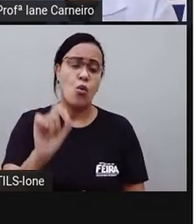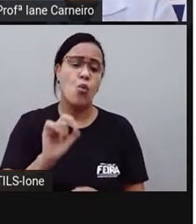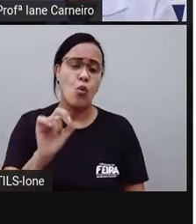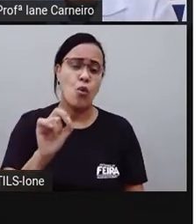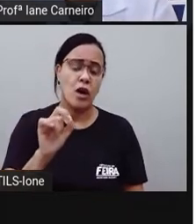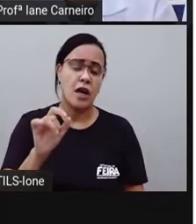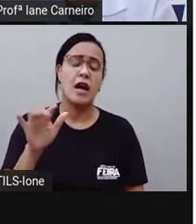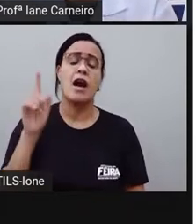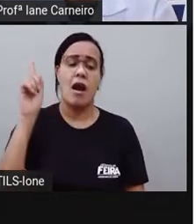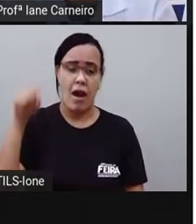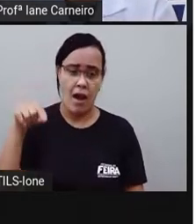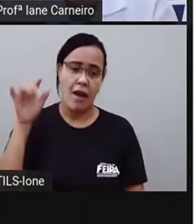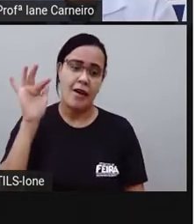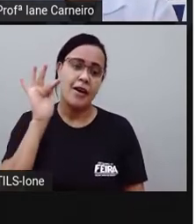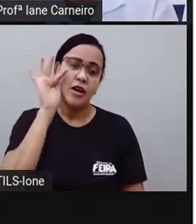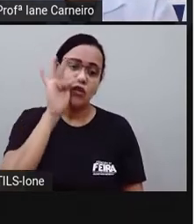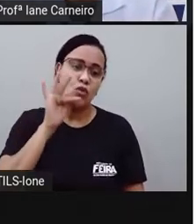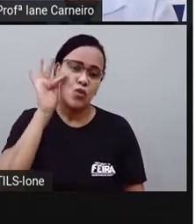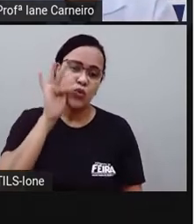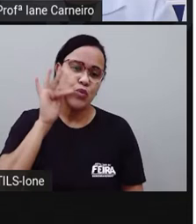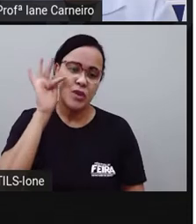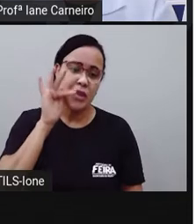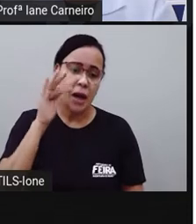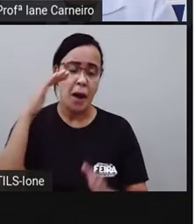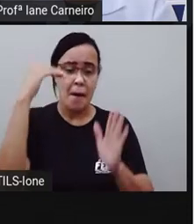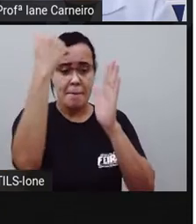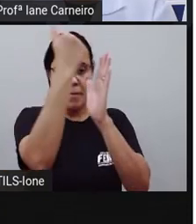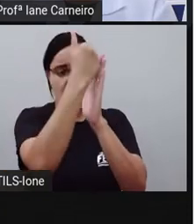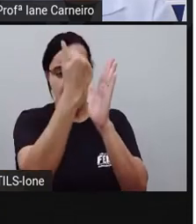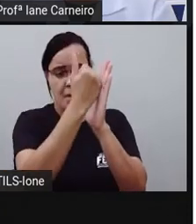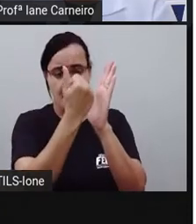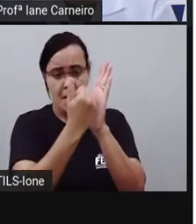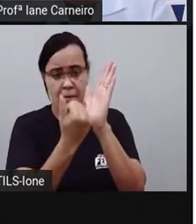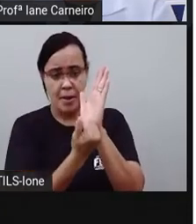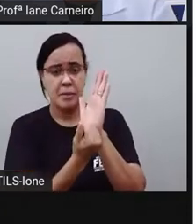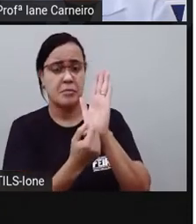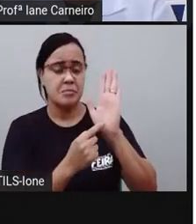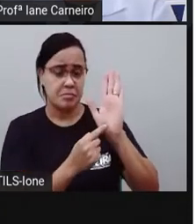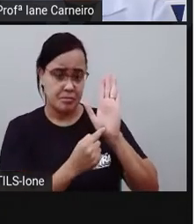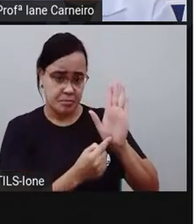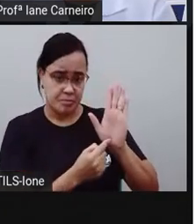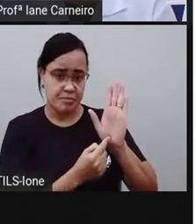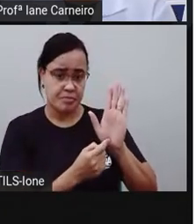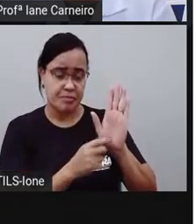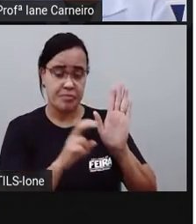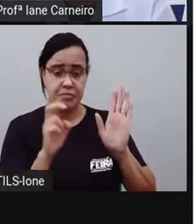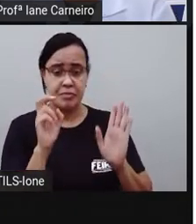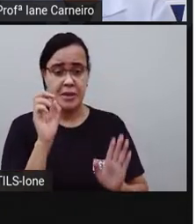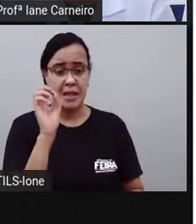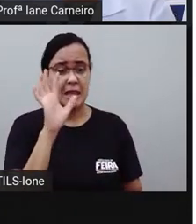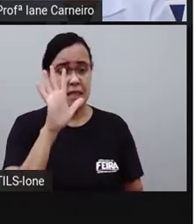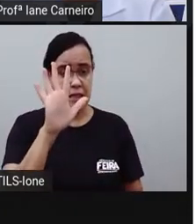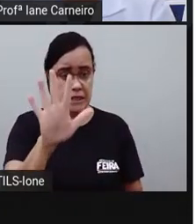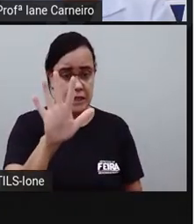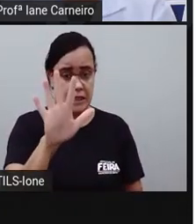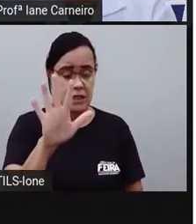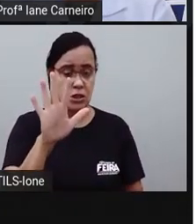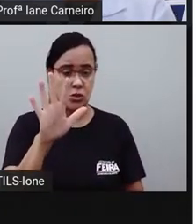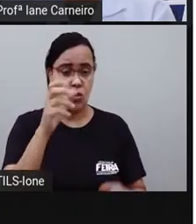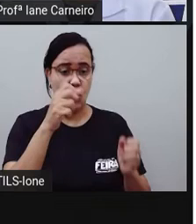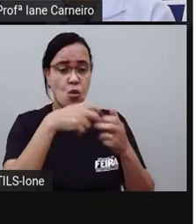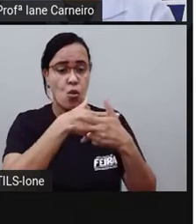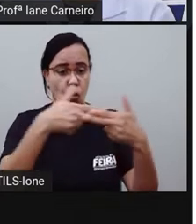listadinhos, numerados, ó. O modo de preparo, ele tem cinco modos, Cinco etapas pra serem feitas.